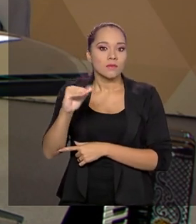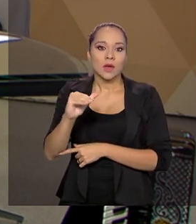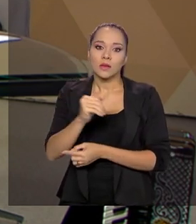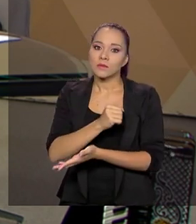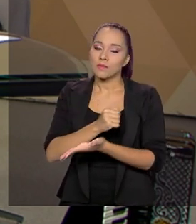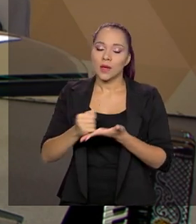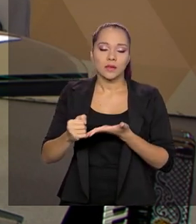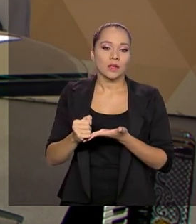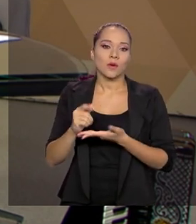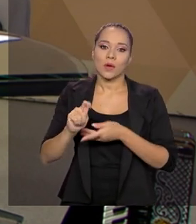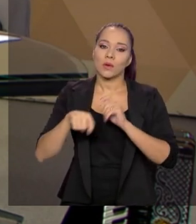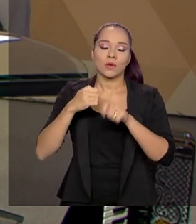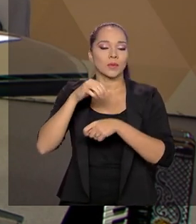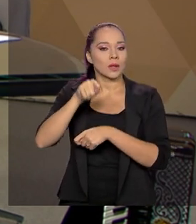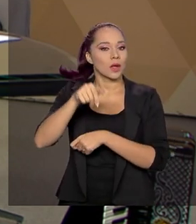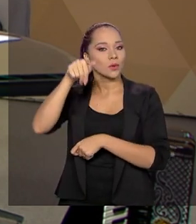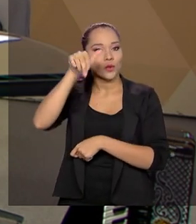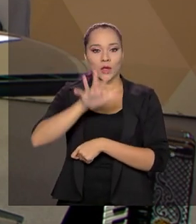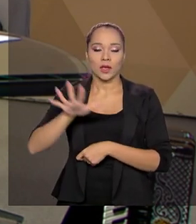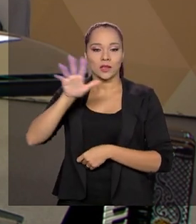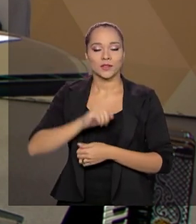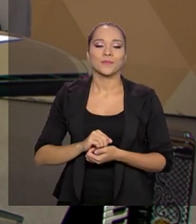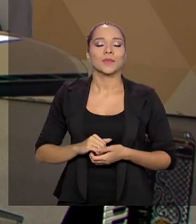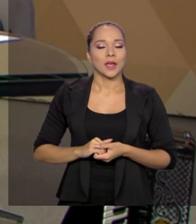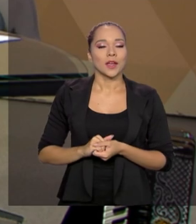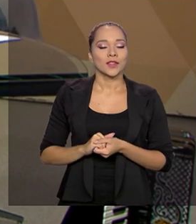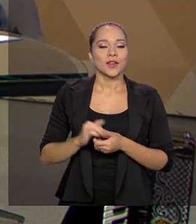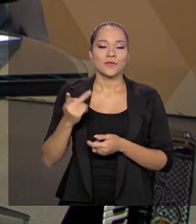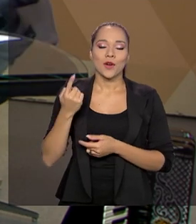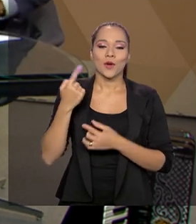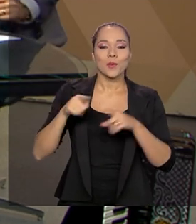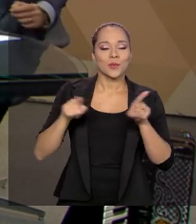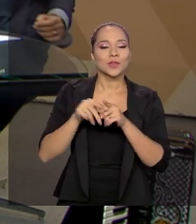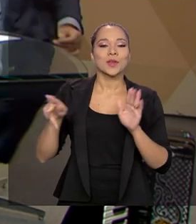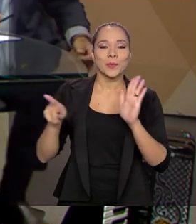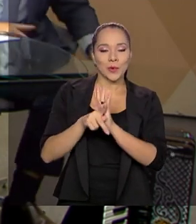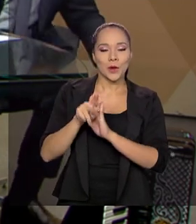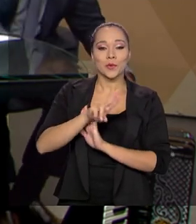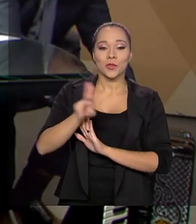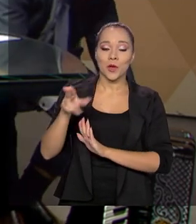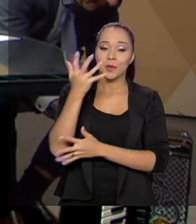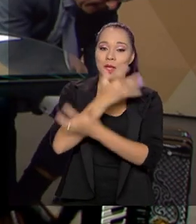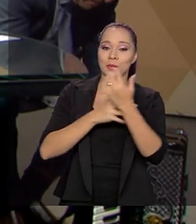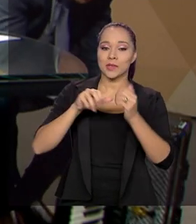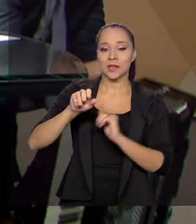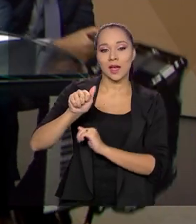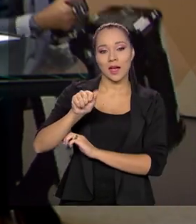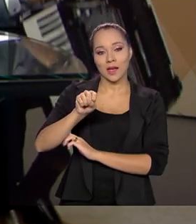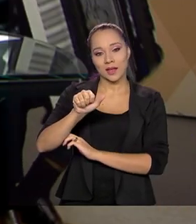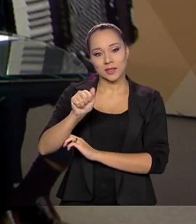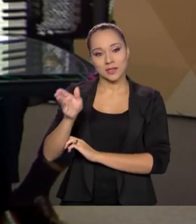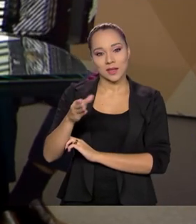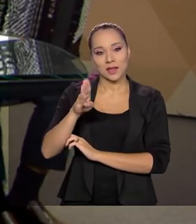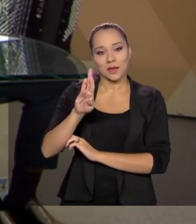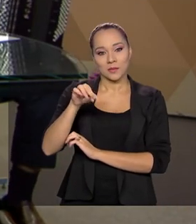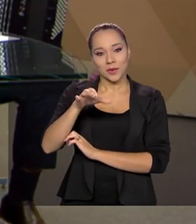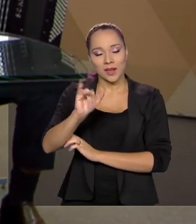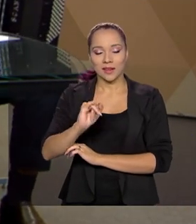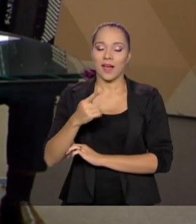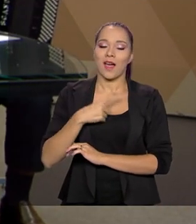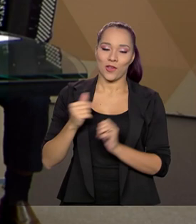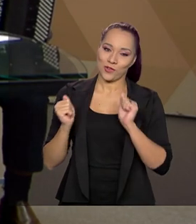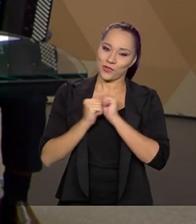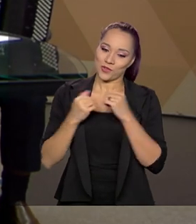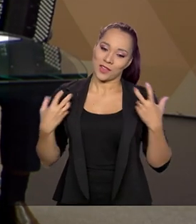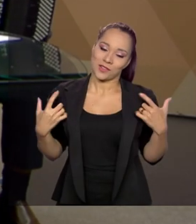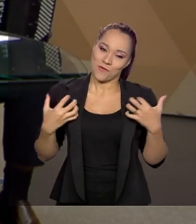Nordeste. Então, vou fazer uma palhinha do hino do Nordeste, de Azabran. Para terminar aqui, eu trouxe a sanfona